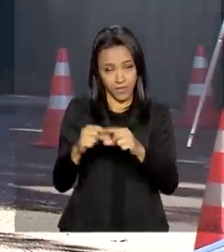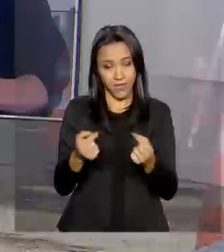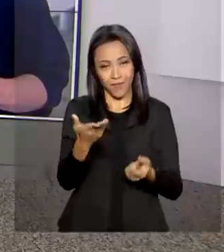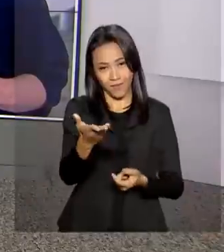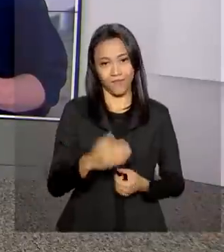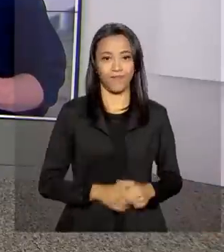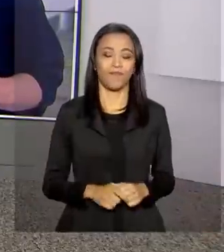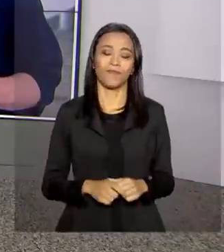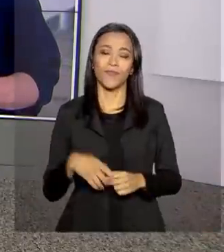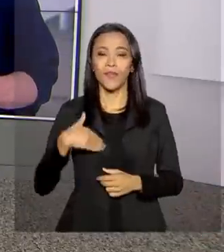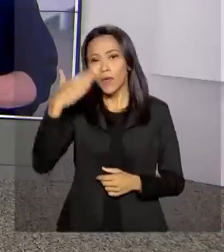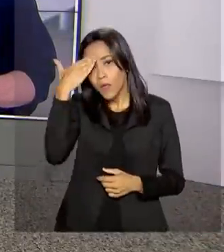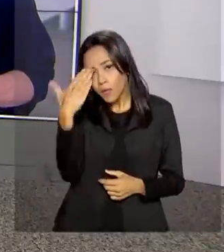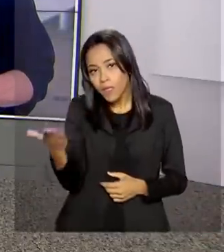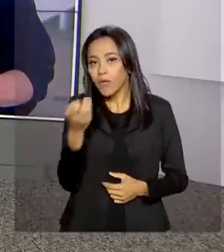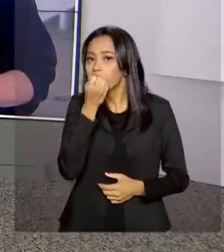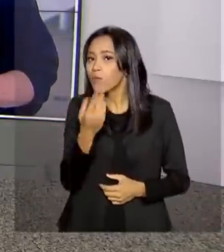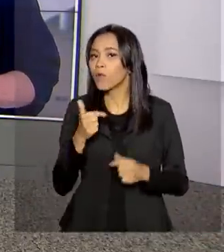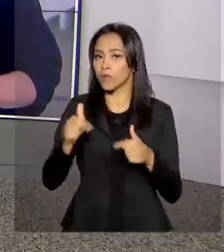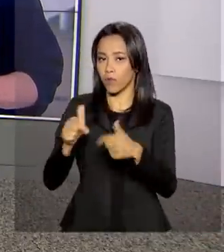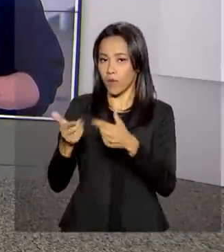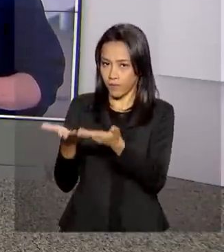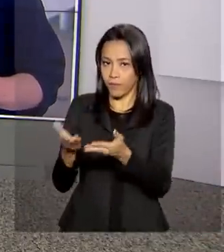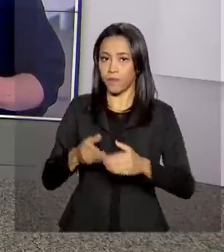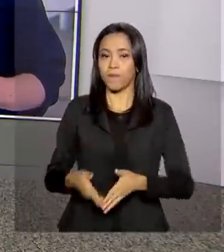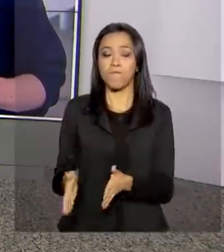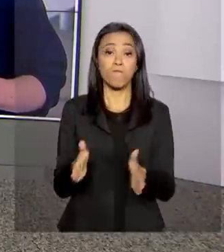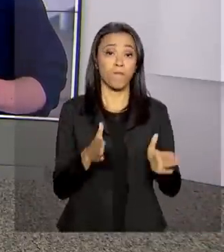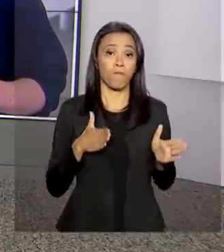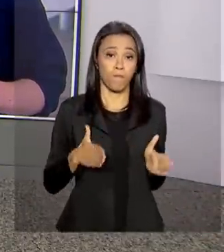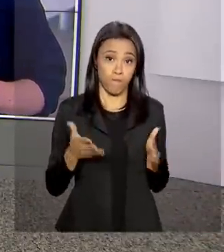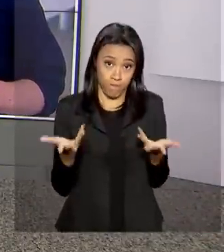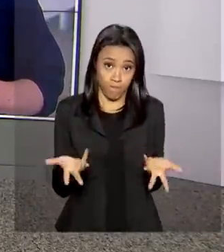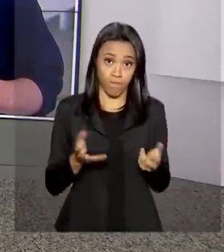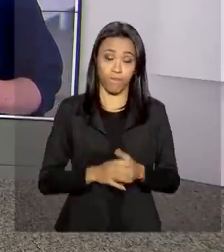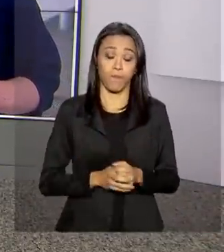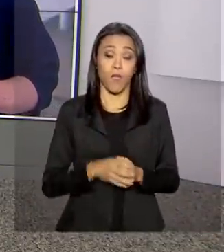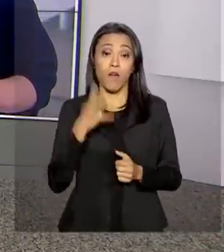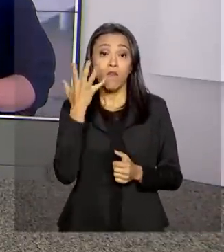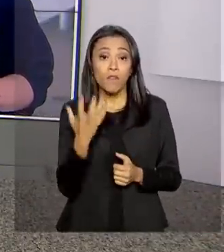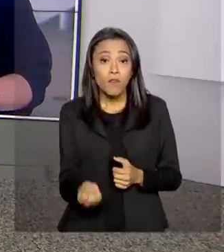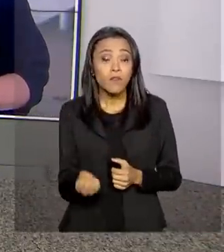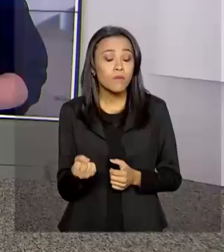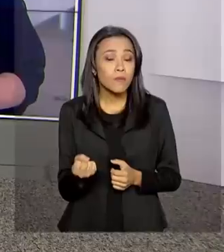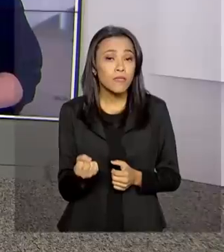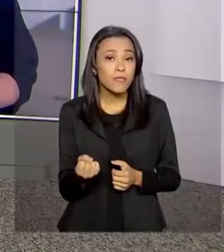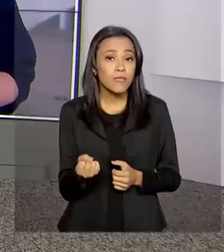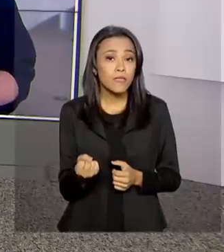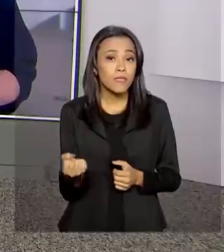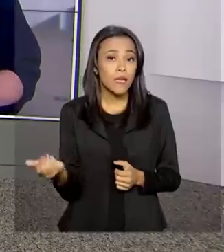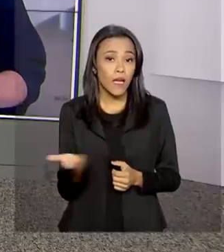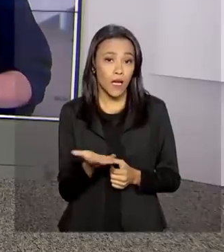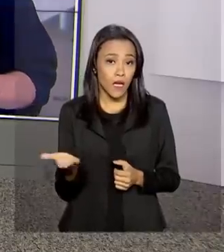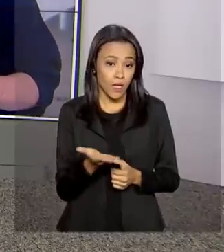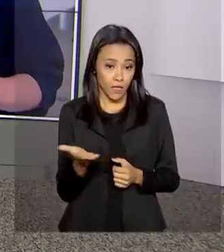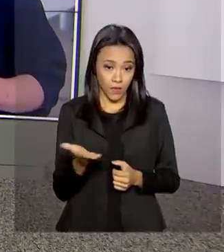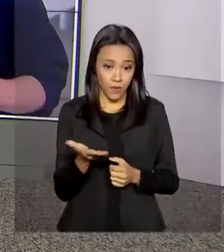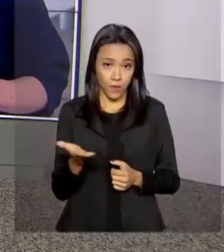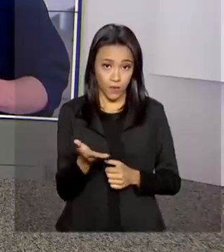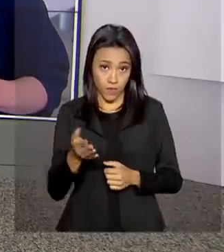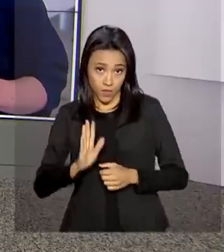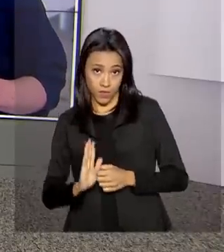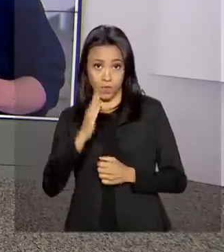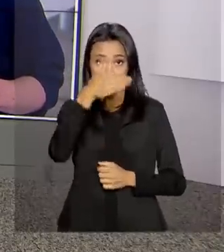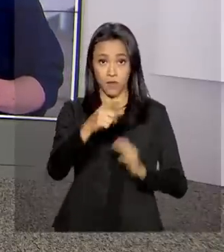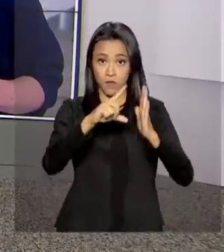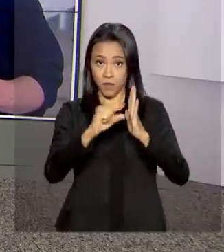Carla. Tá certo, Selma. Muito obrigada e bom trabalho aí para você. Bem, então, agora a gente segue para... Do assunto do Congresso Nacional, a gente segue, então,